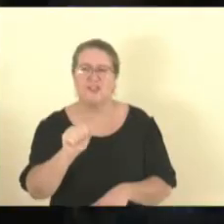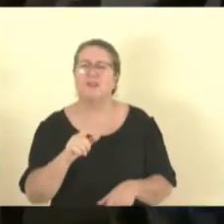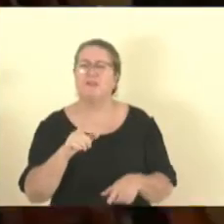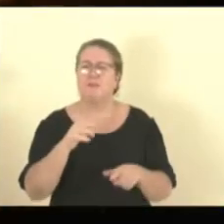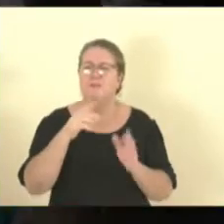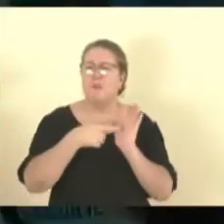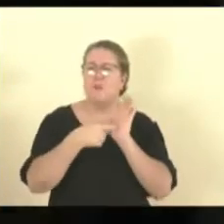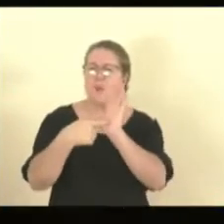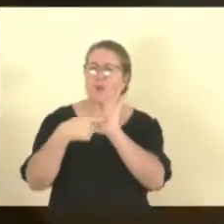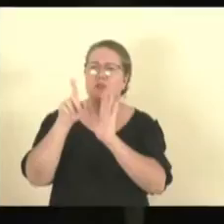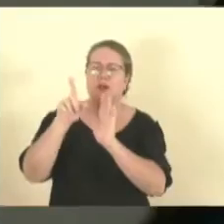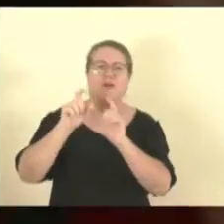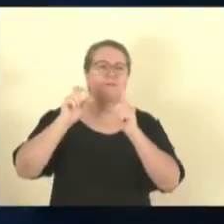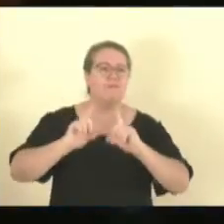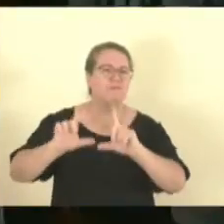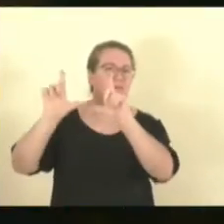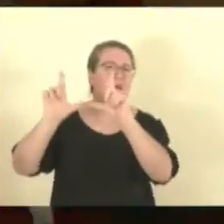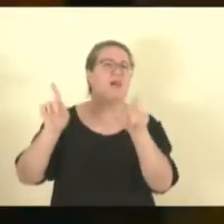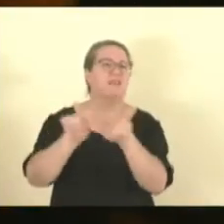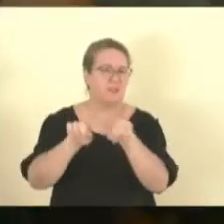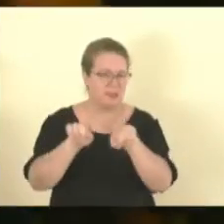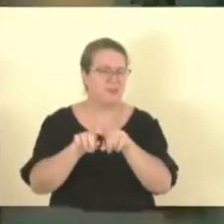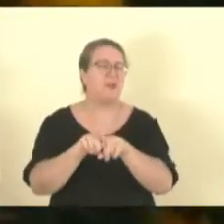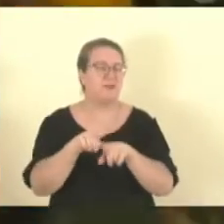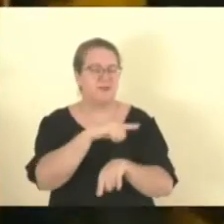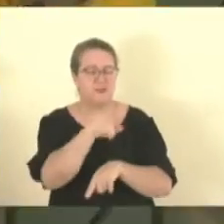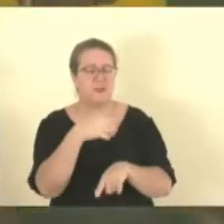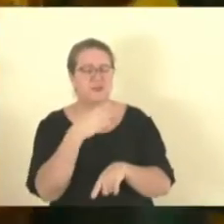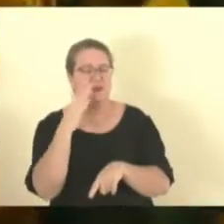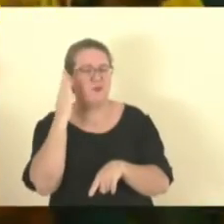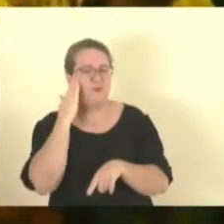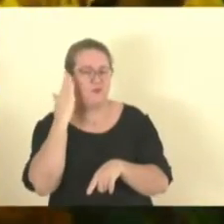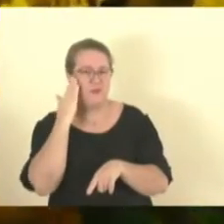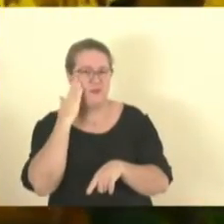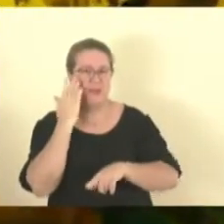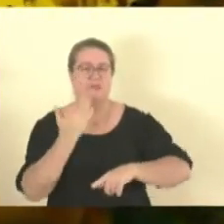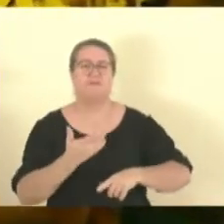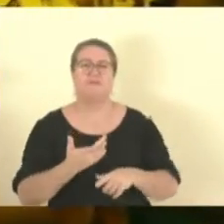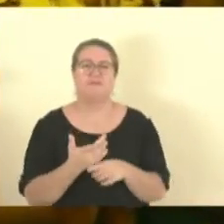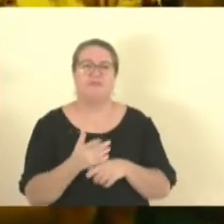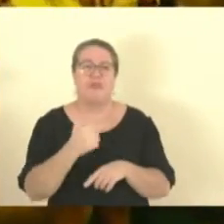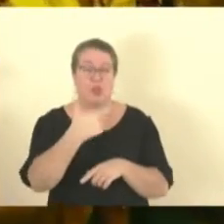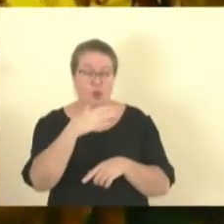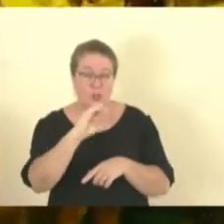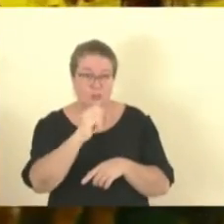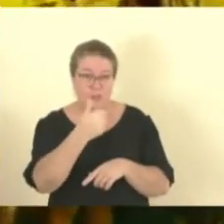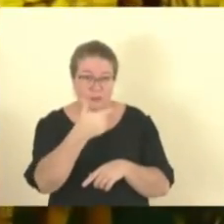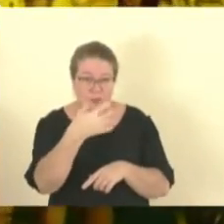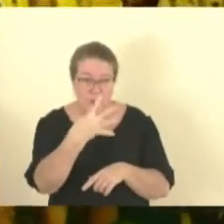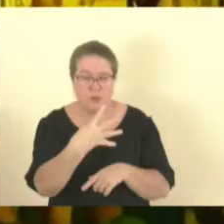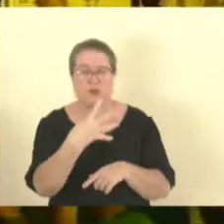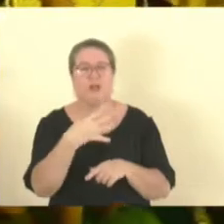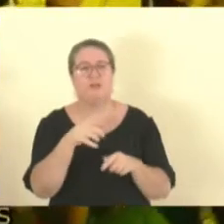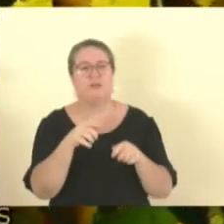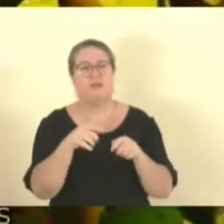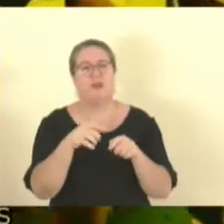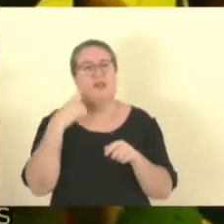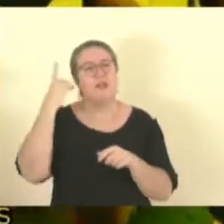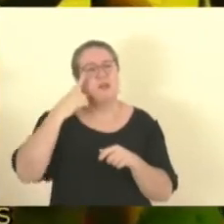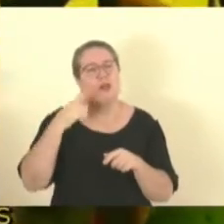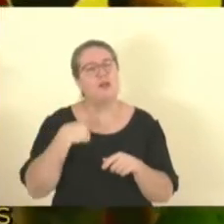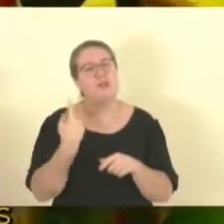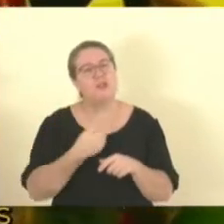mais. Nesse ano de 2024, deputados, nós estivemos completando 30